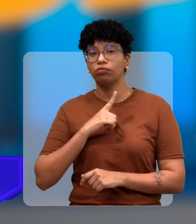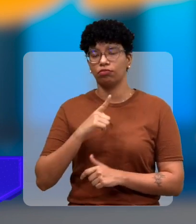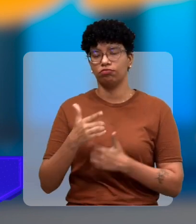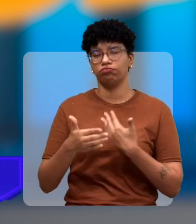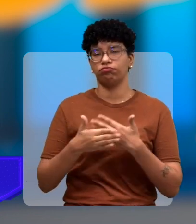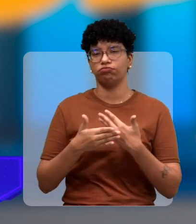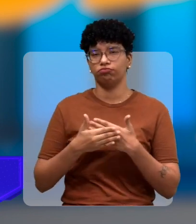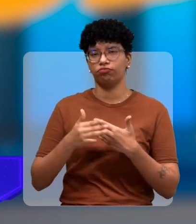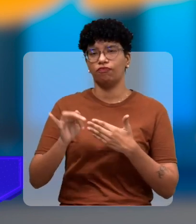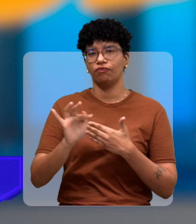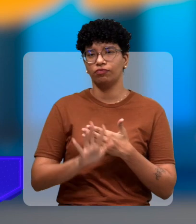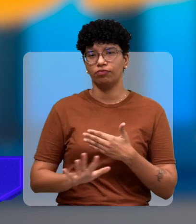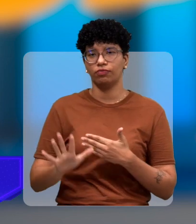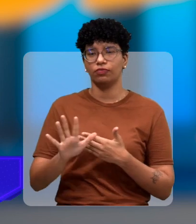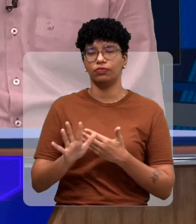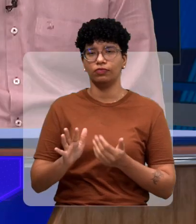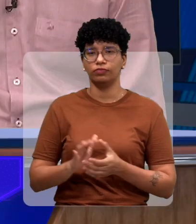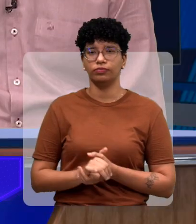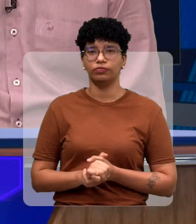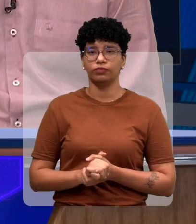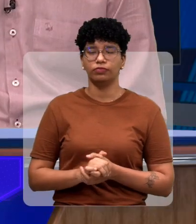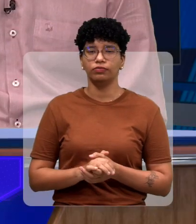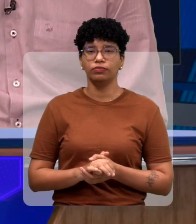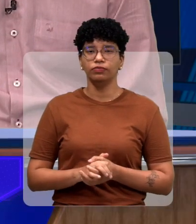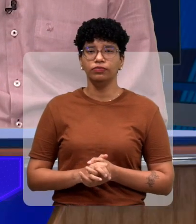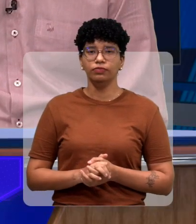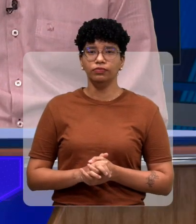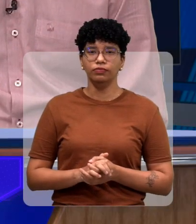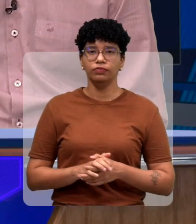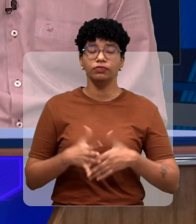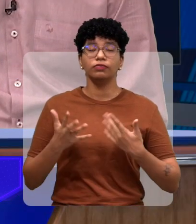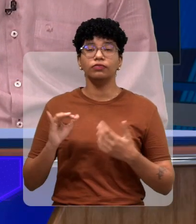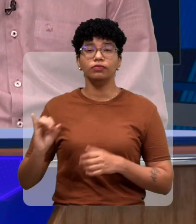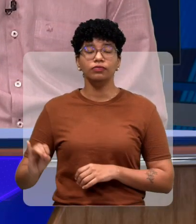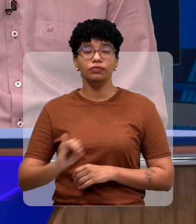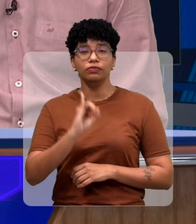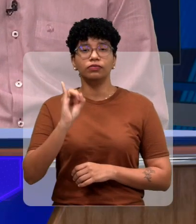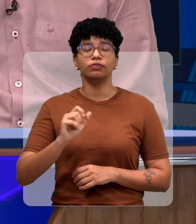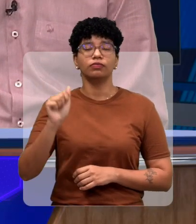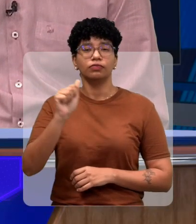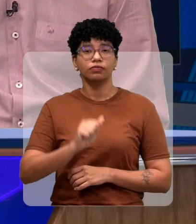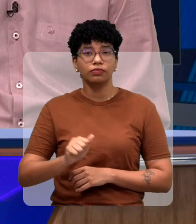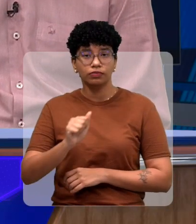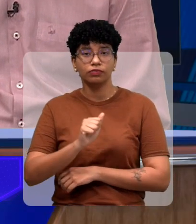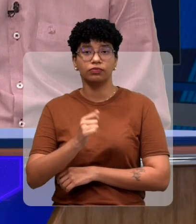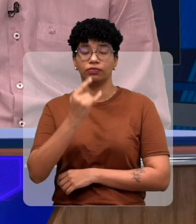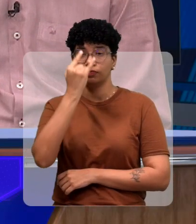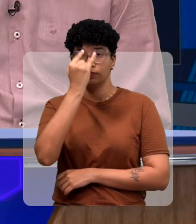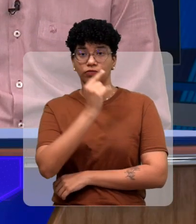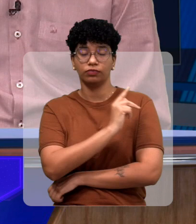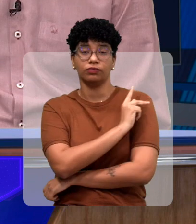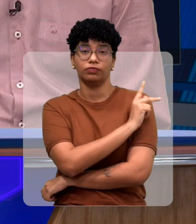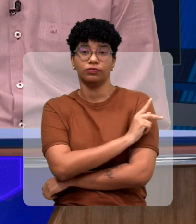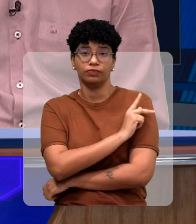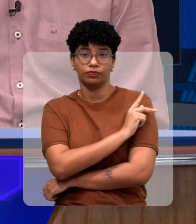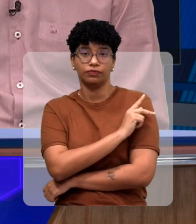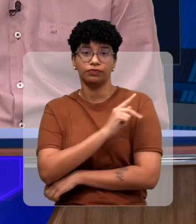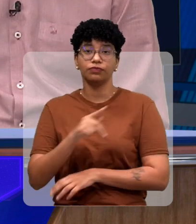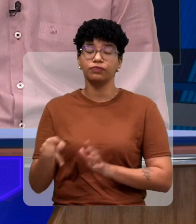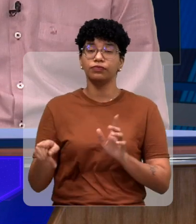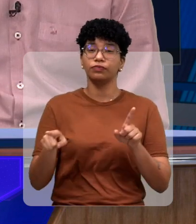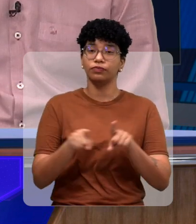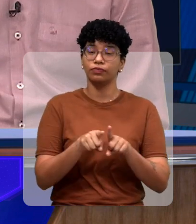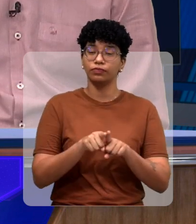o parcelido federal. Então, qual a importância da Associação dos Cegos do Piauí para a Devite